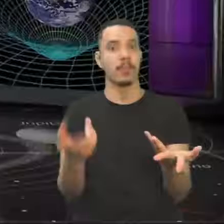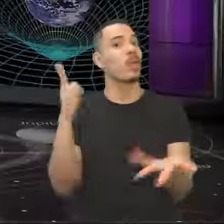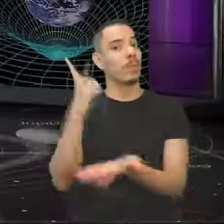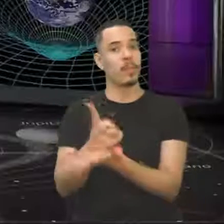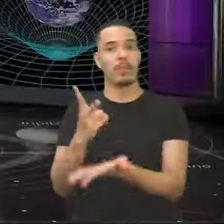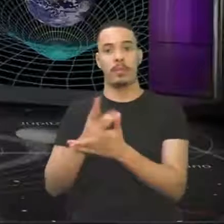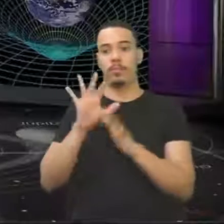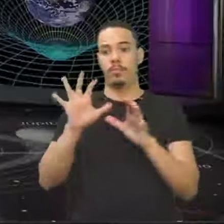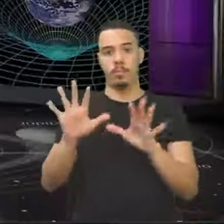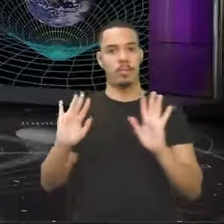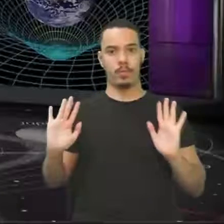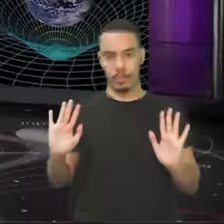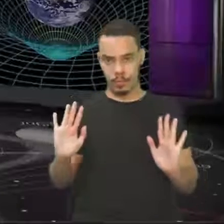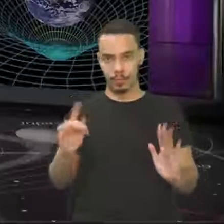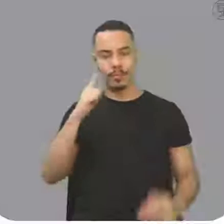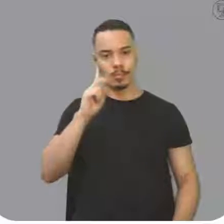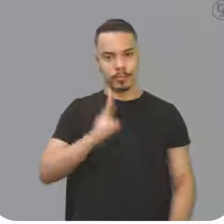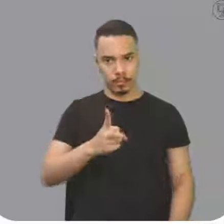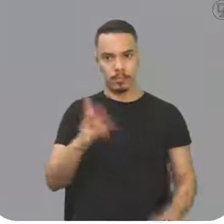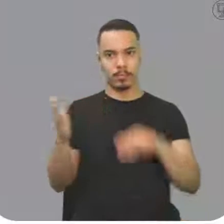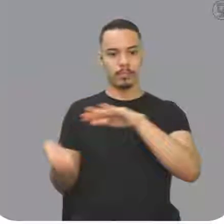jeito que estava. Continuando, então.